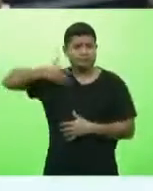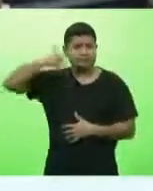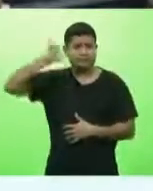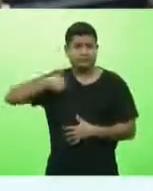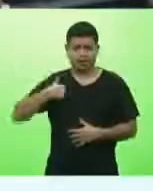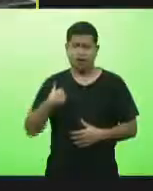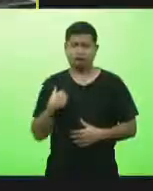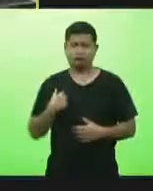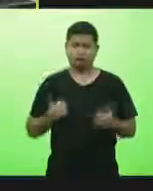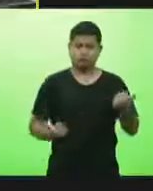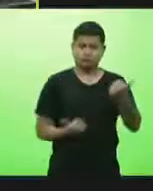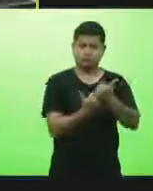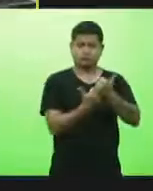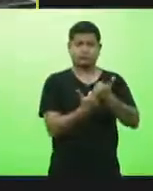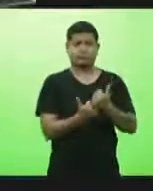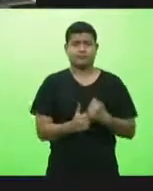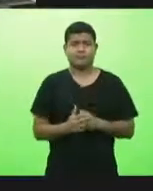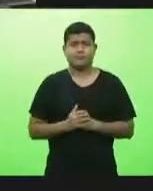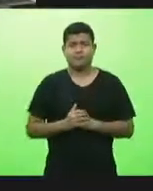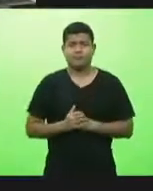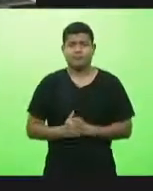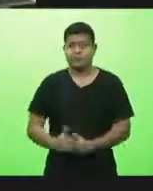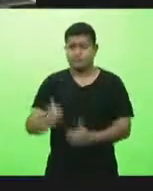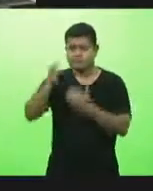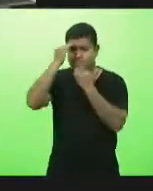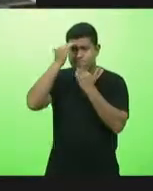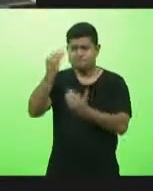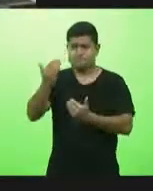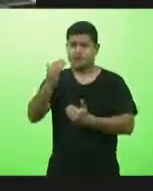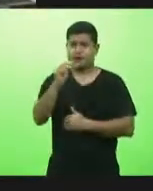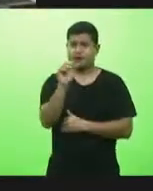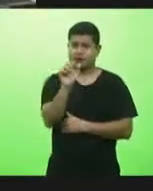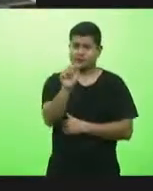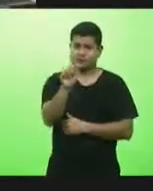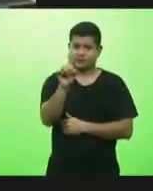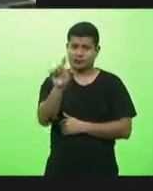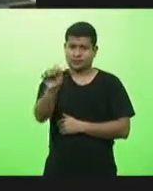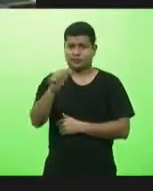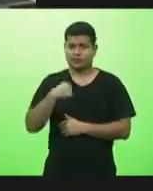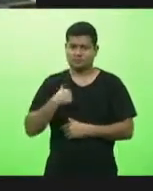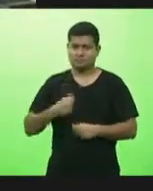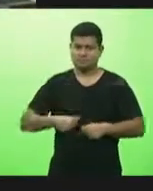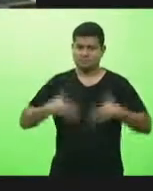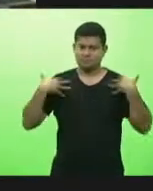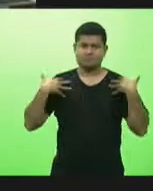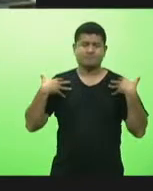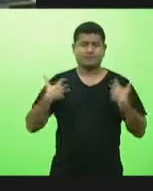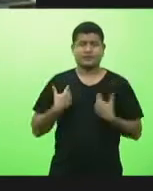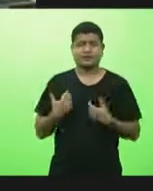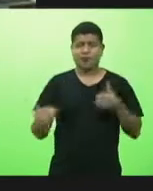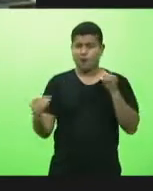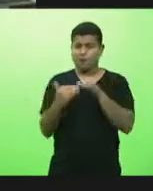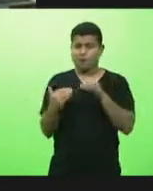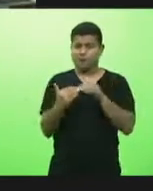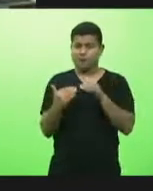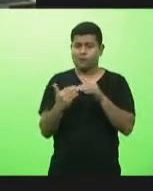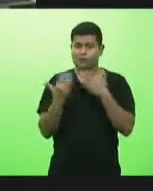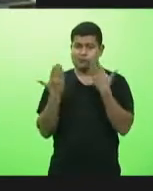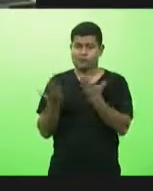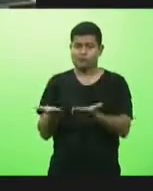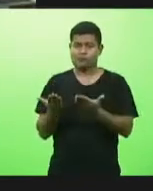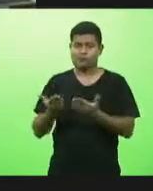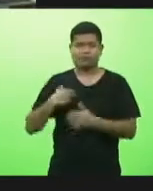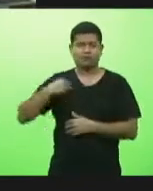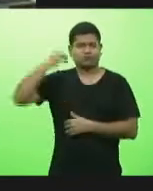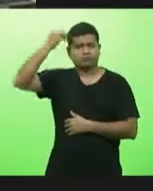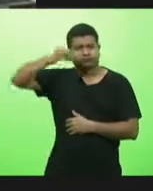comigo era isso muito obrigado deputado fico sinceramente honrado em concordarmos e a senhora com tão vasta